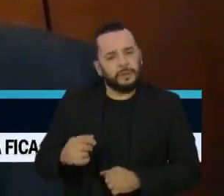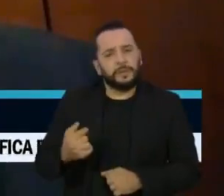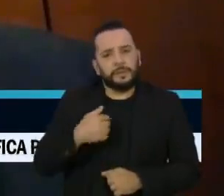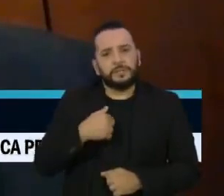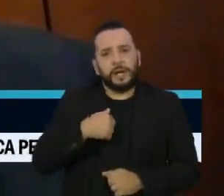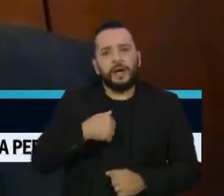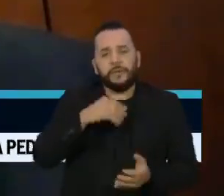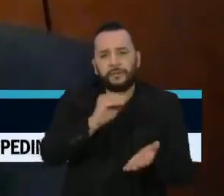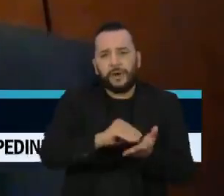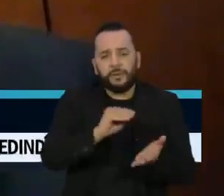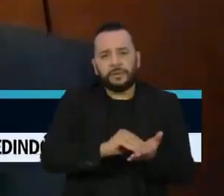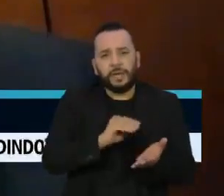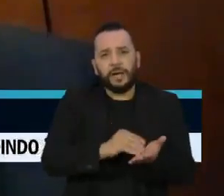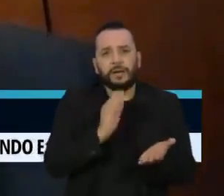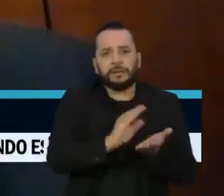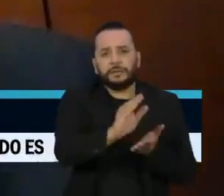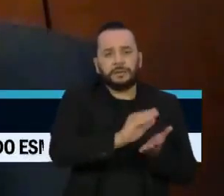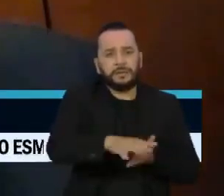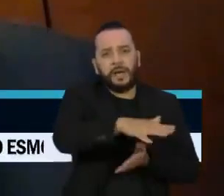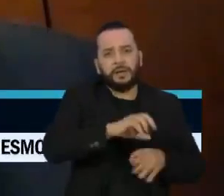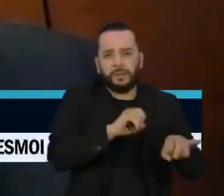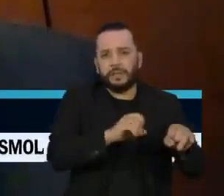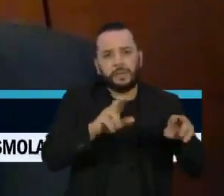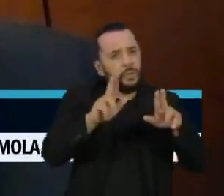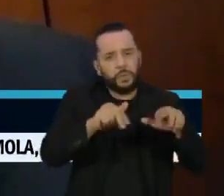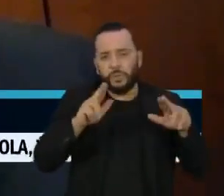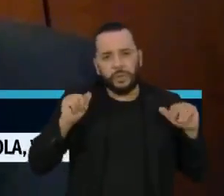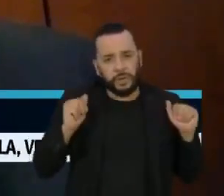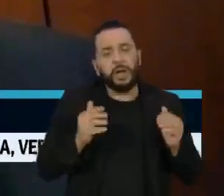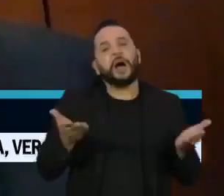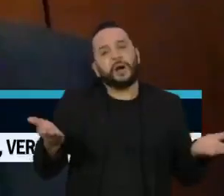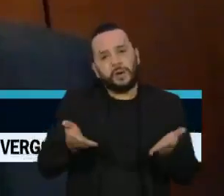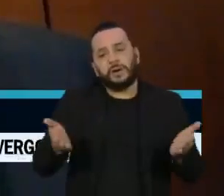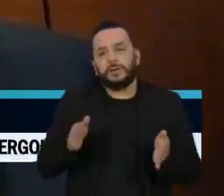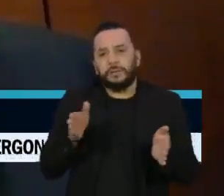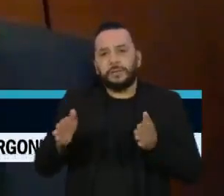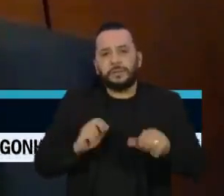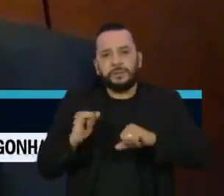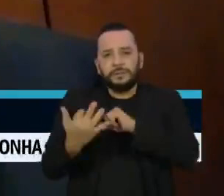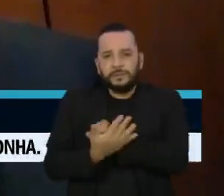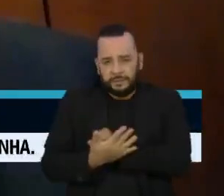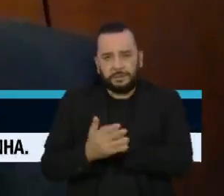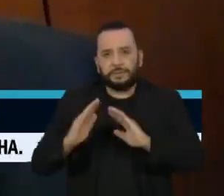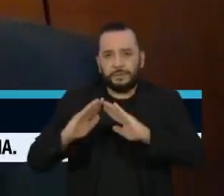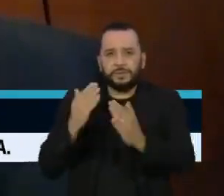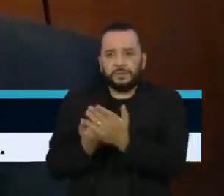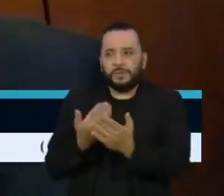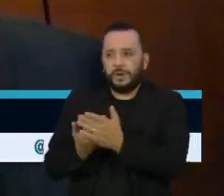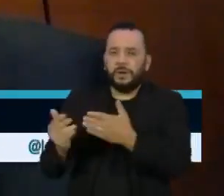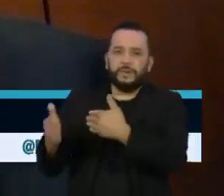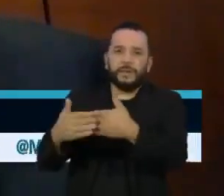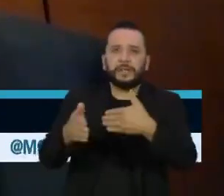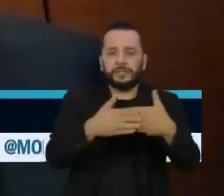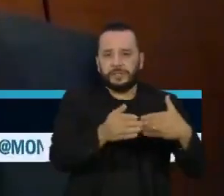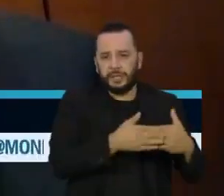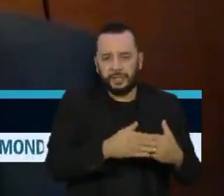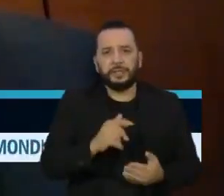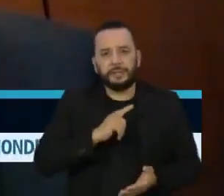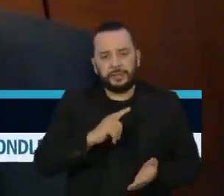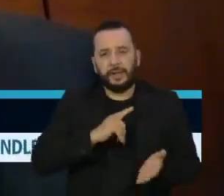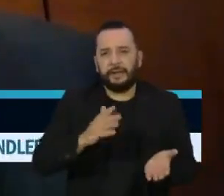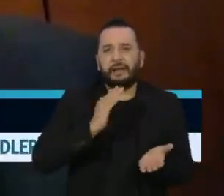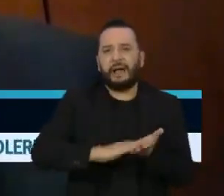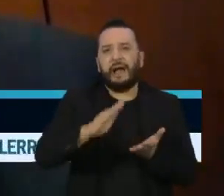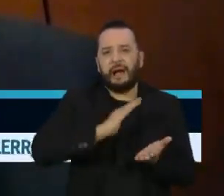para a saúde e educação. Mas num momento como esse, por exemplo, de pandemia, que as escolas estão fechadas, que não há gastos com